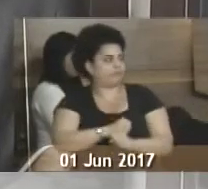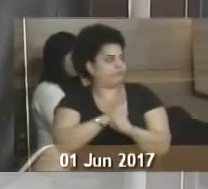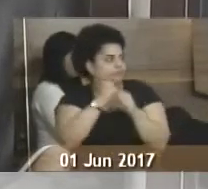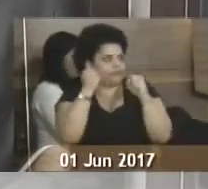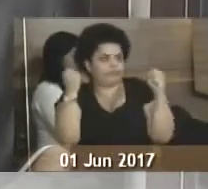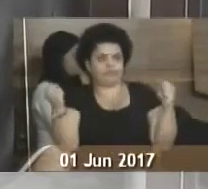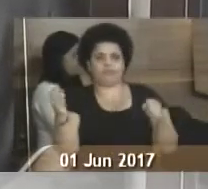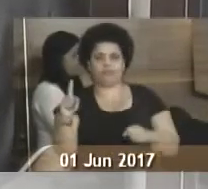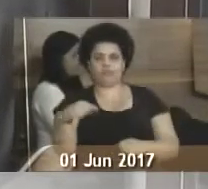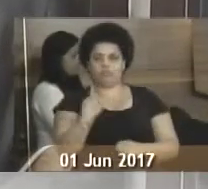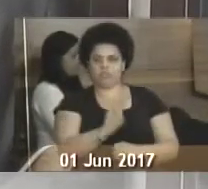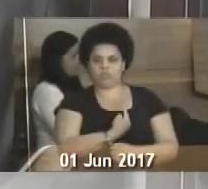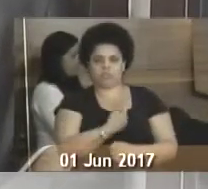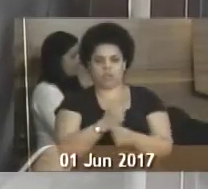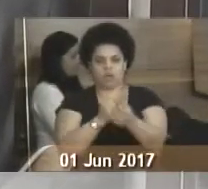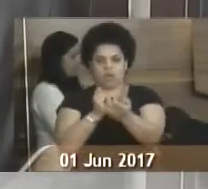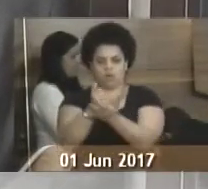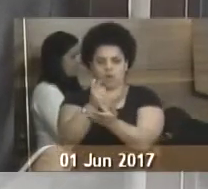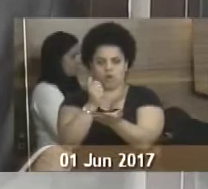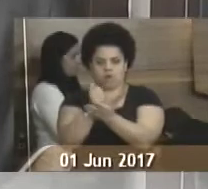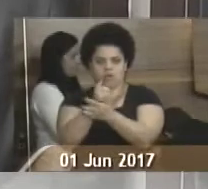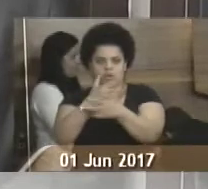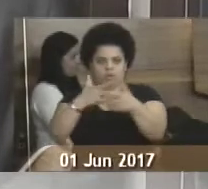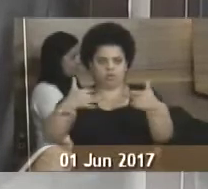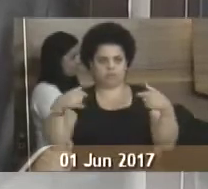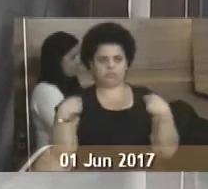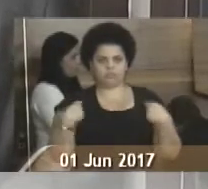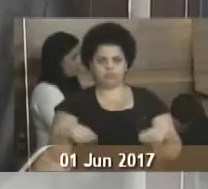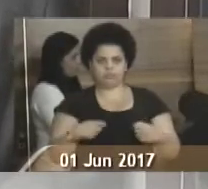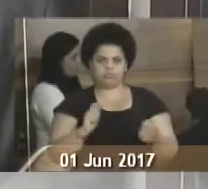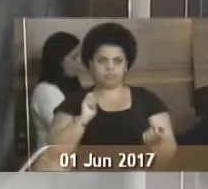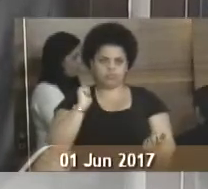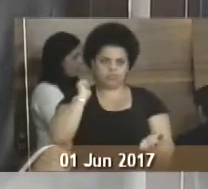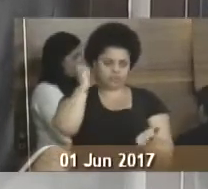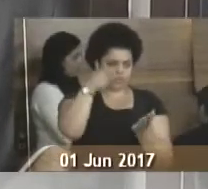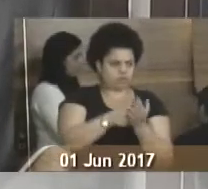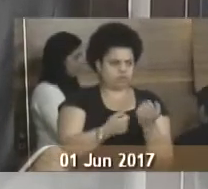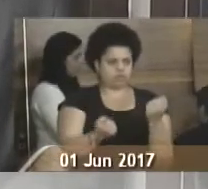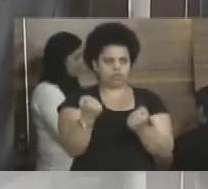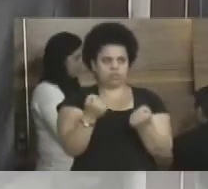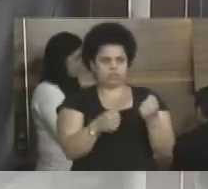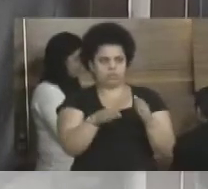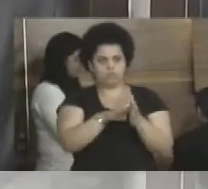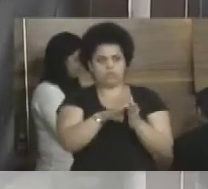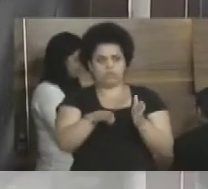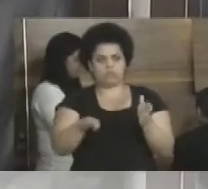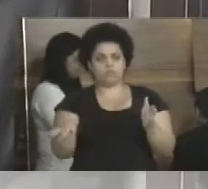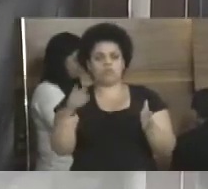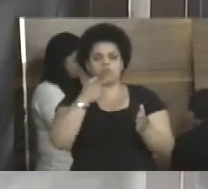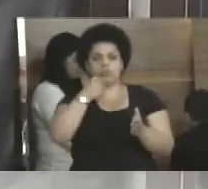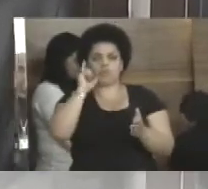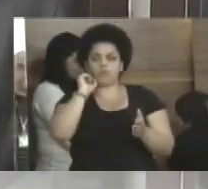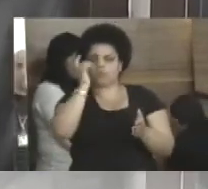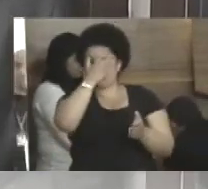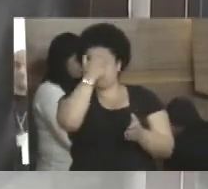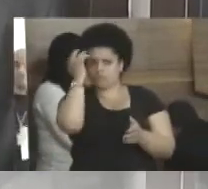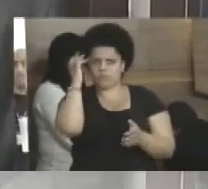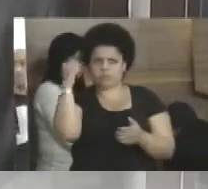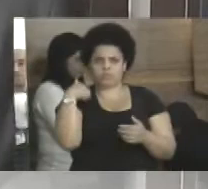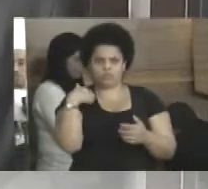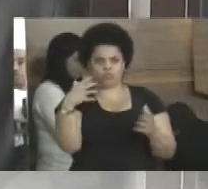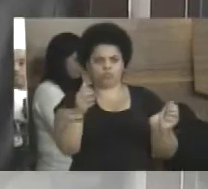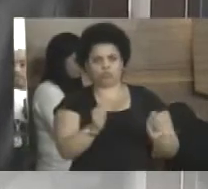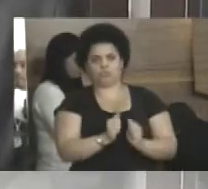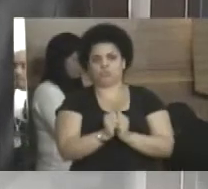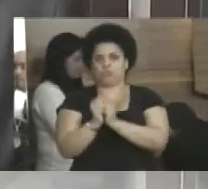além de a gente comprar lá, ter que pagar estacionamento. E ontem uma pessoa me pegou aqui para ir